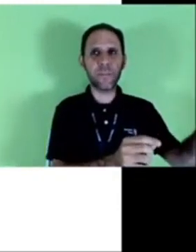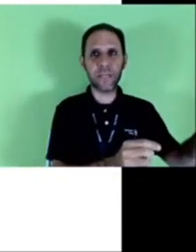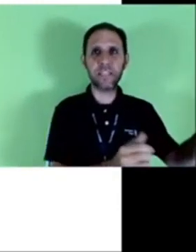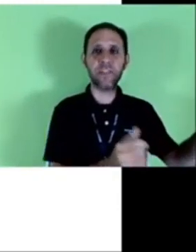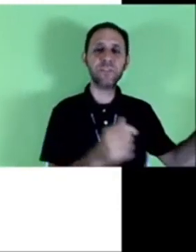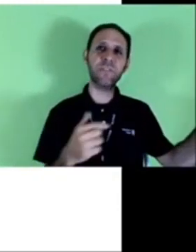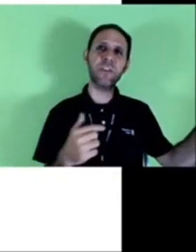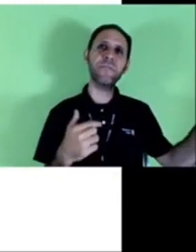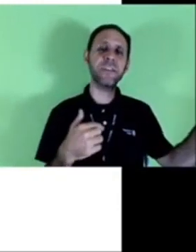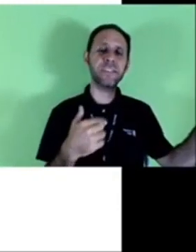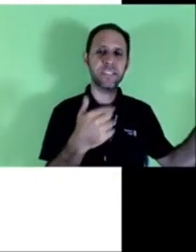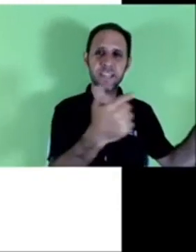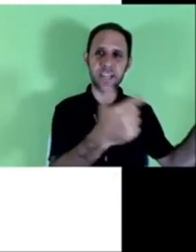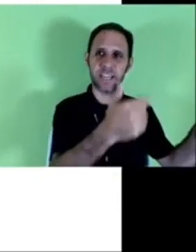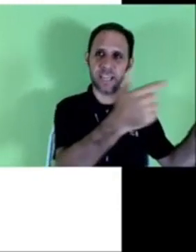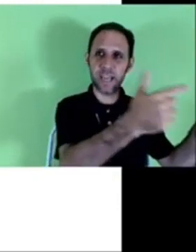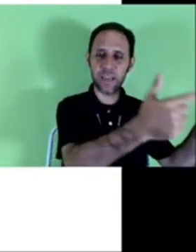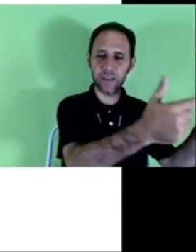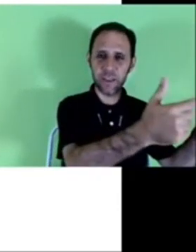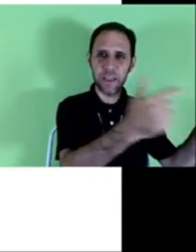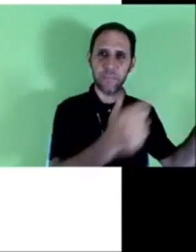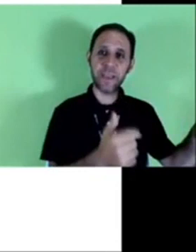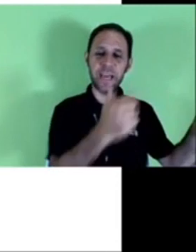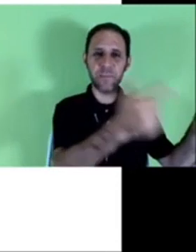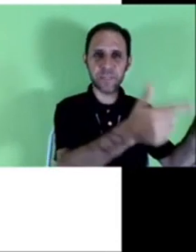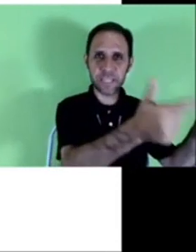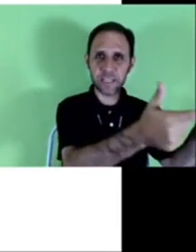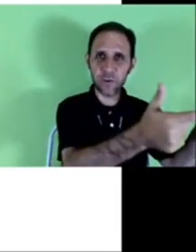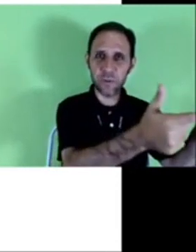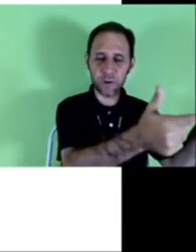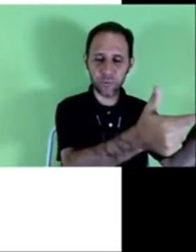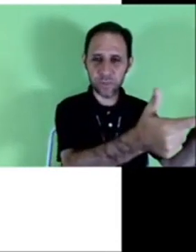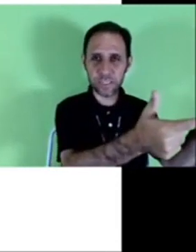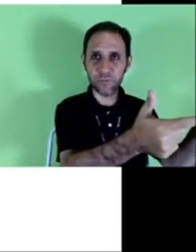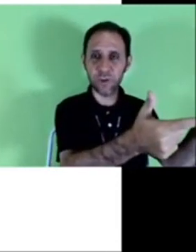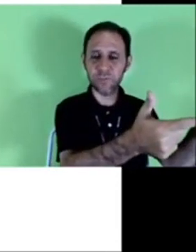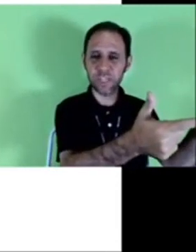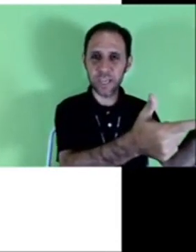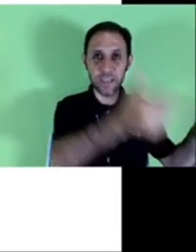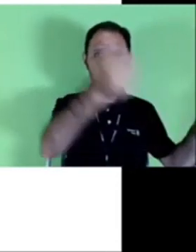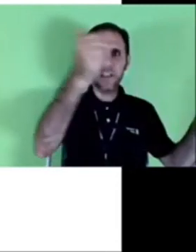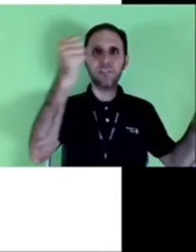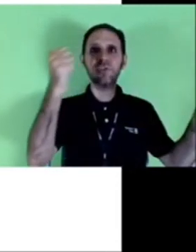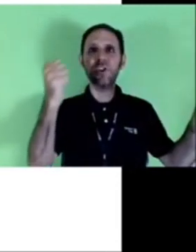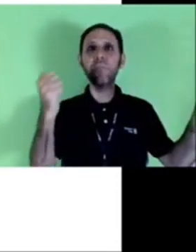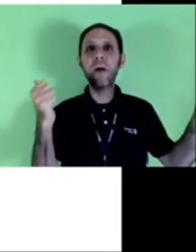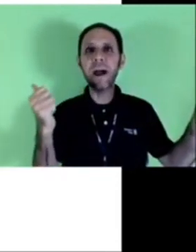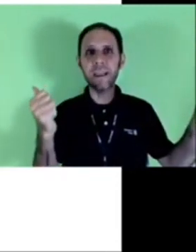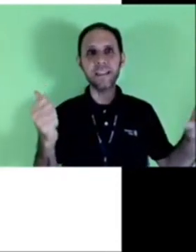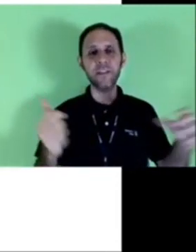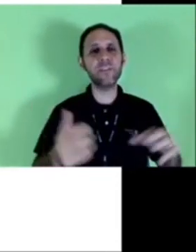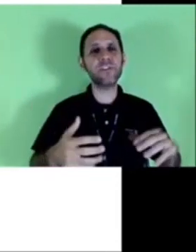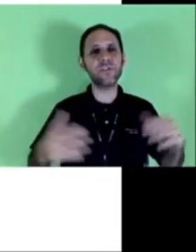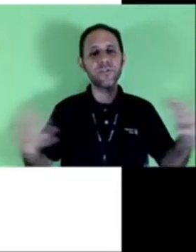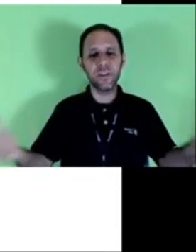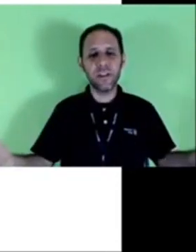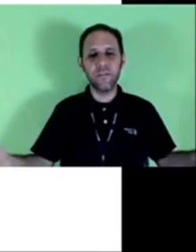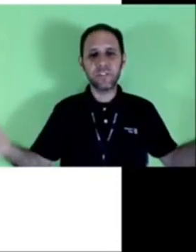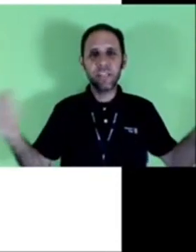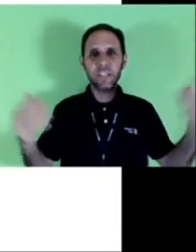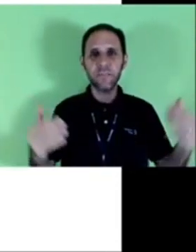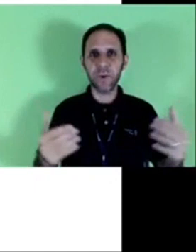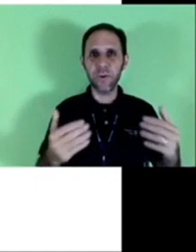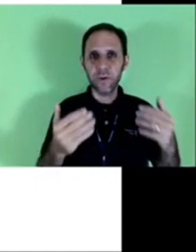você não empresta. Então, você veio fazer aquele, pegar emprestado alguma coisa no nome de quem? Do seu pai. Então, isso,